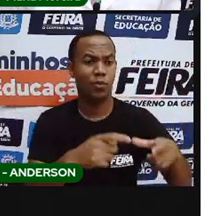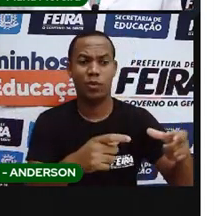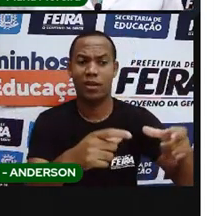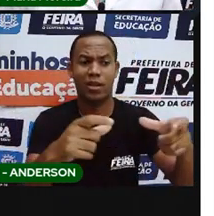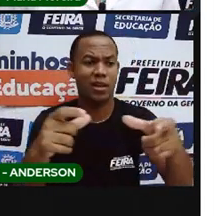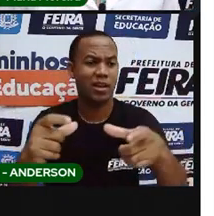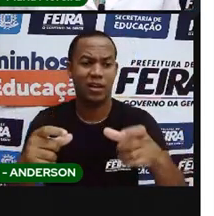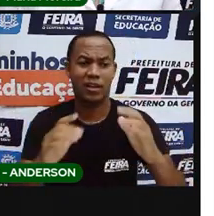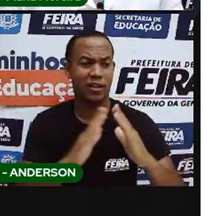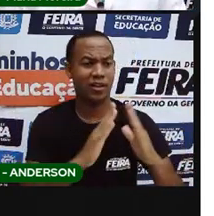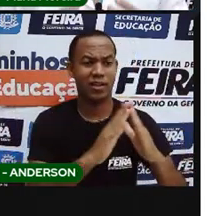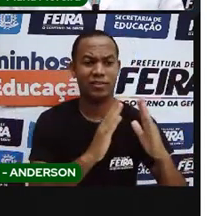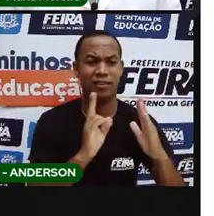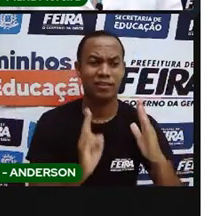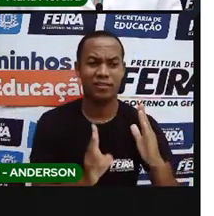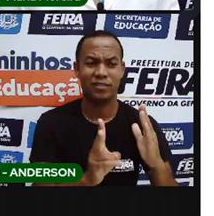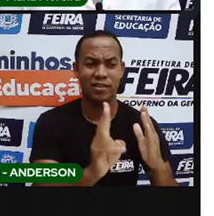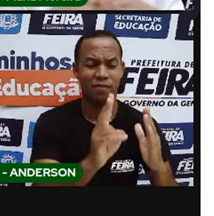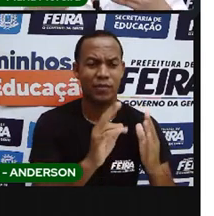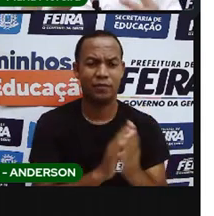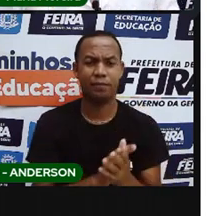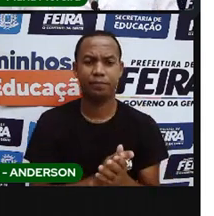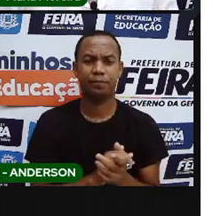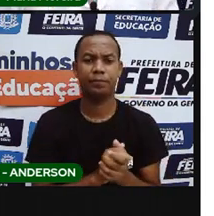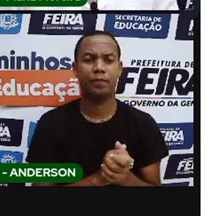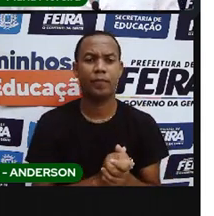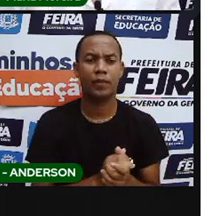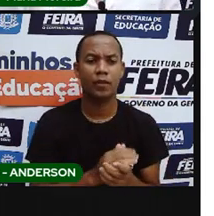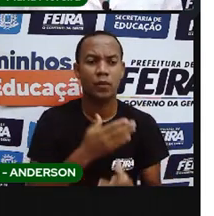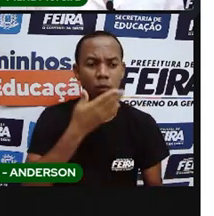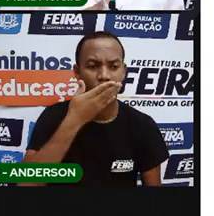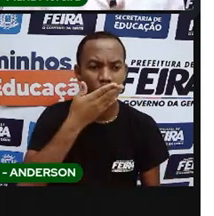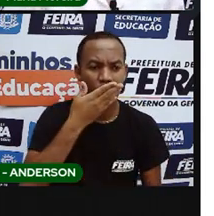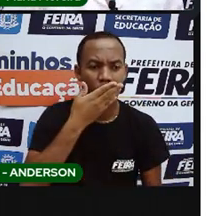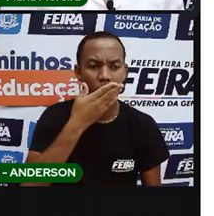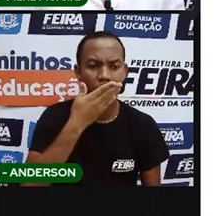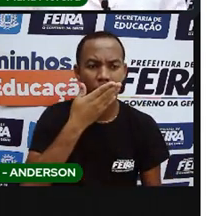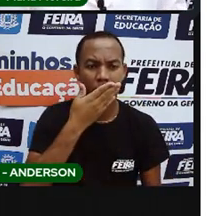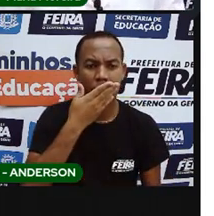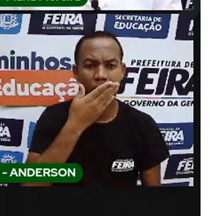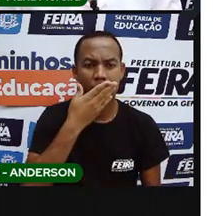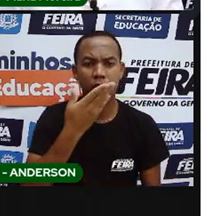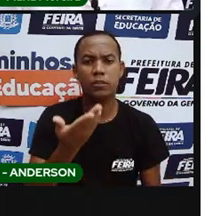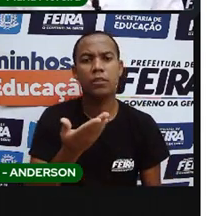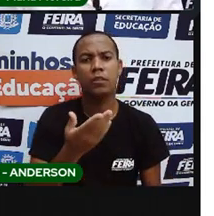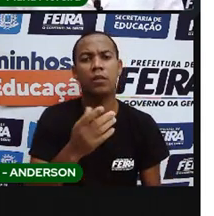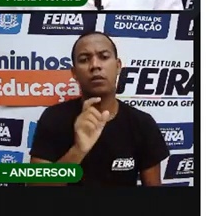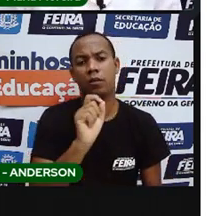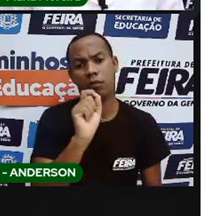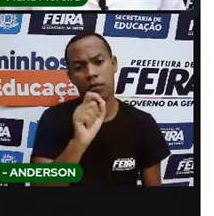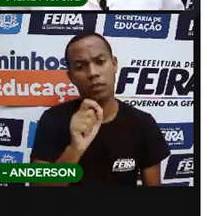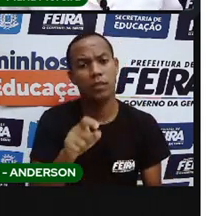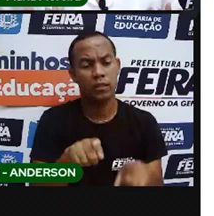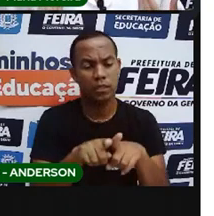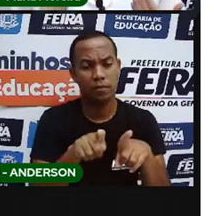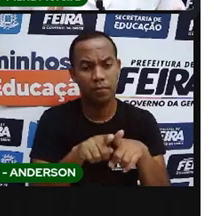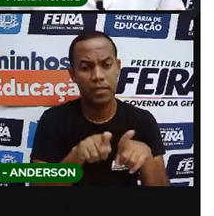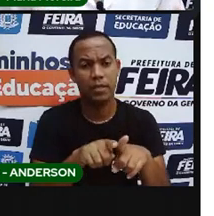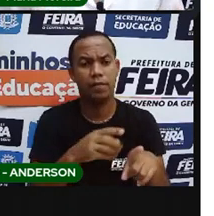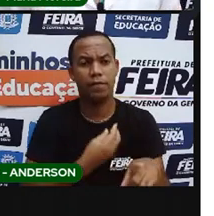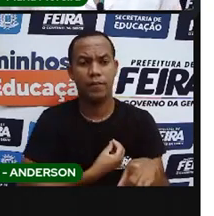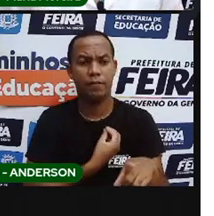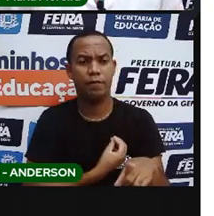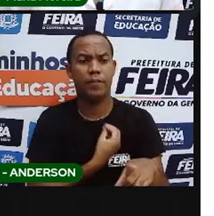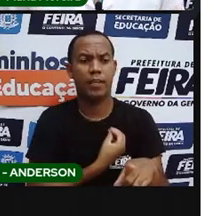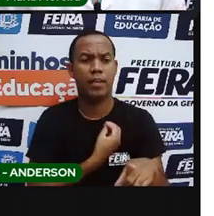a sua residência. Mudando onde eles moram. E no caso dos índios, eles eram ou nômade ou seminômade. Por quê? Eles viviam